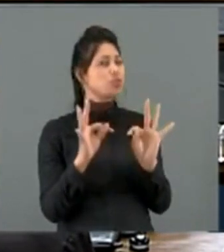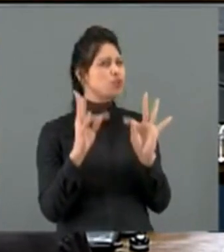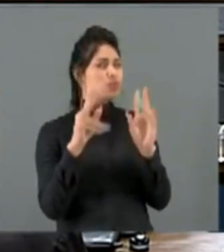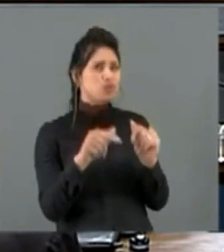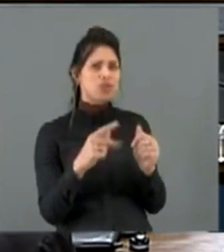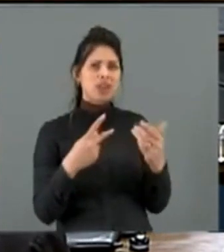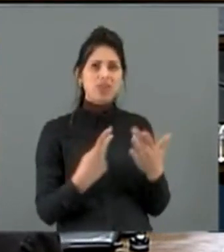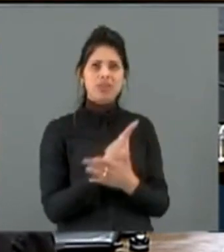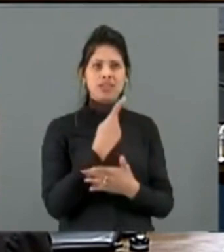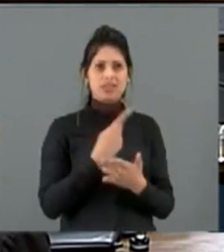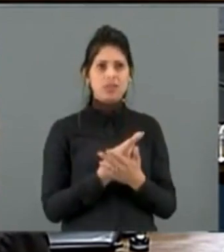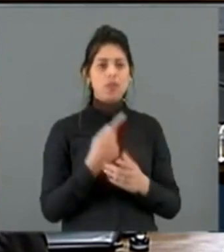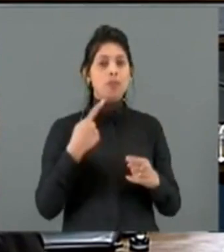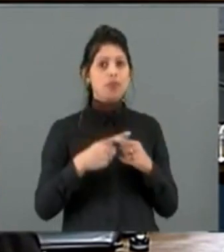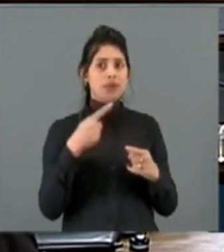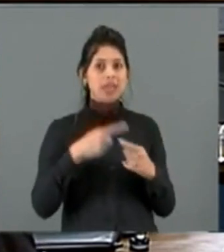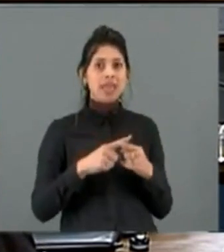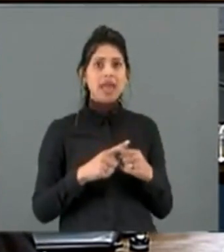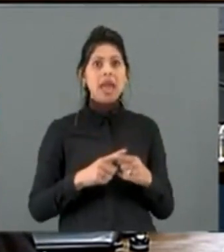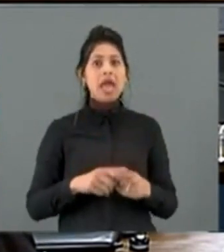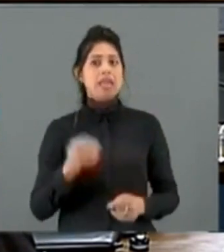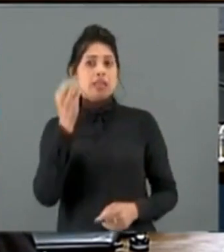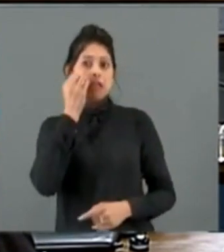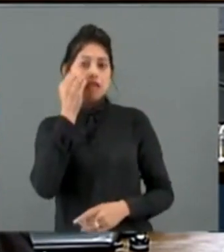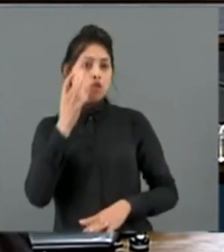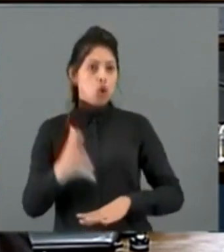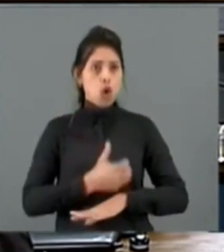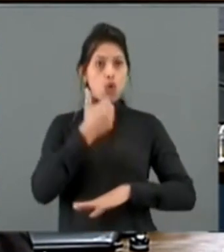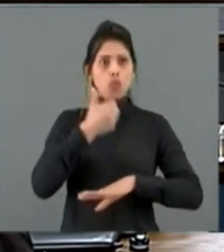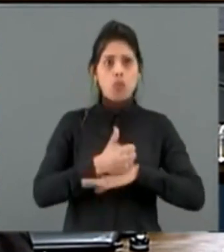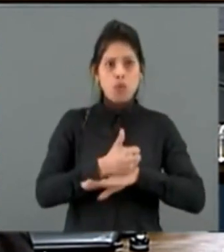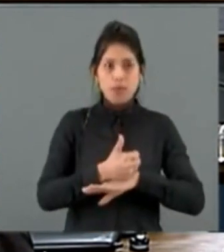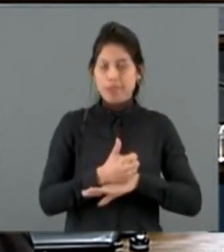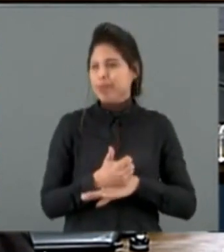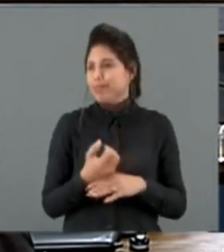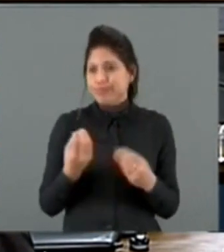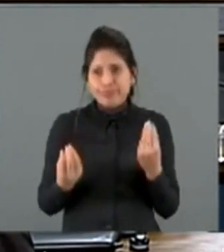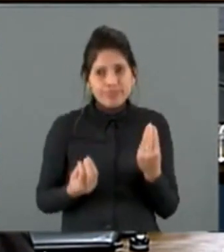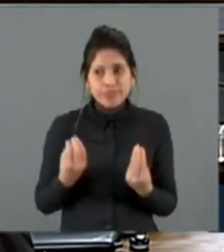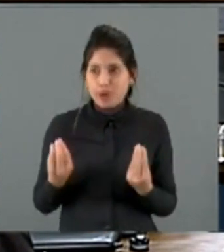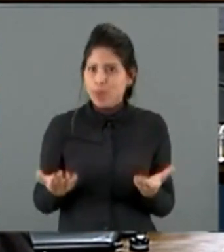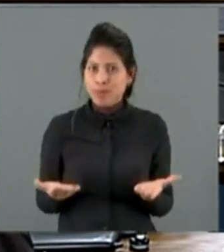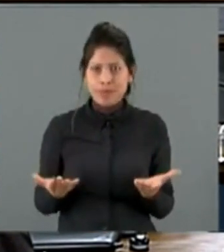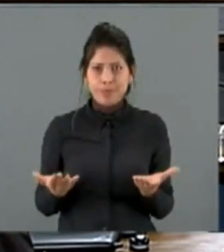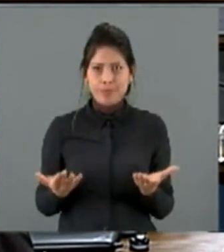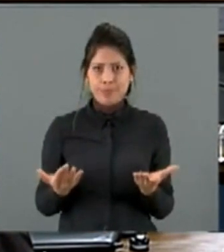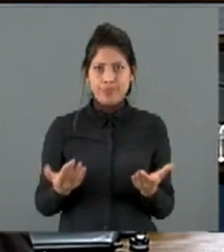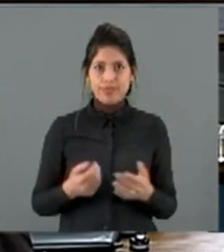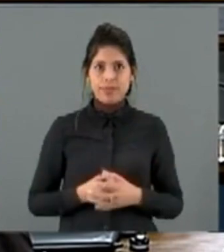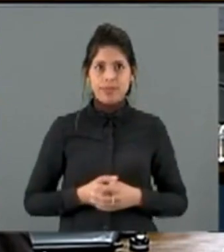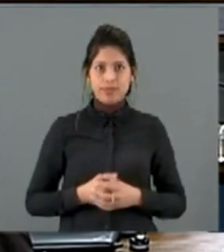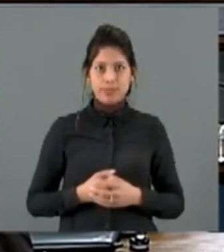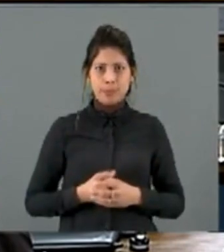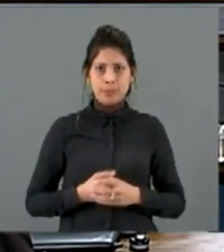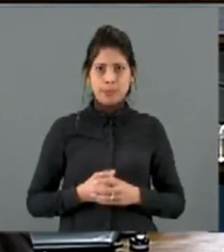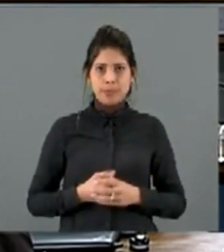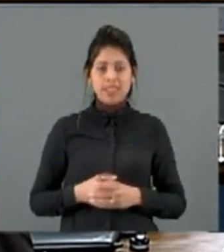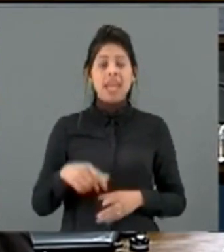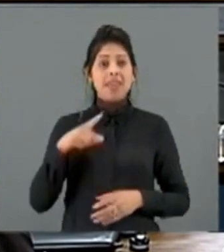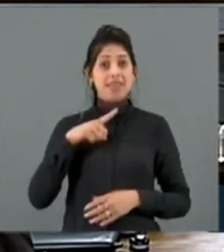havendo um golpe, ela seria, irmã Hilda,